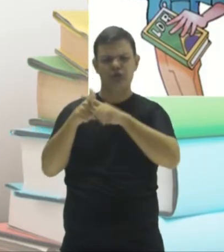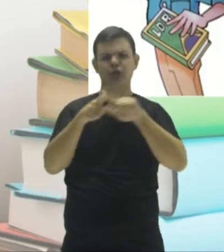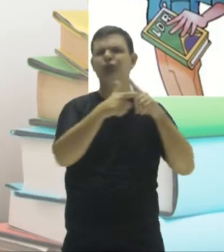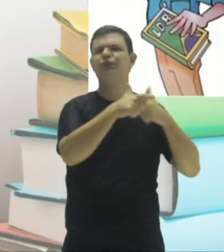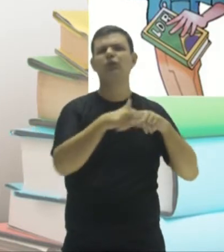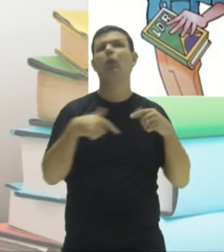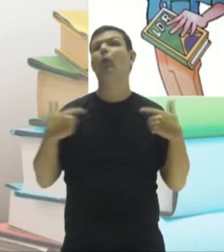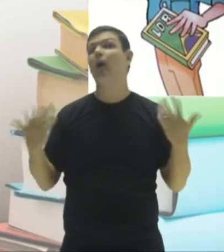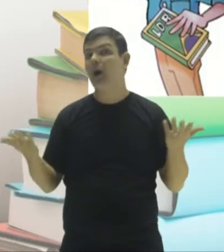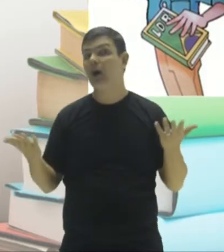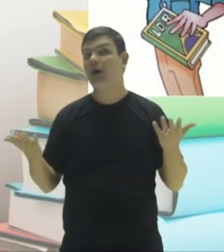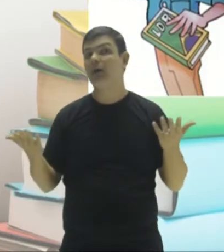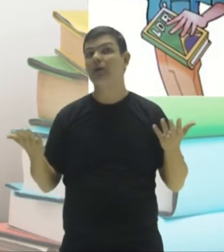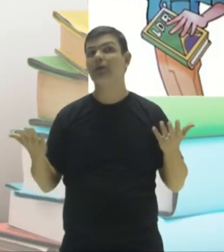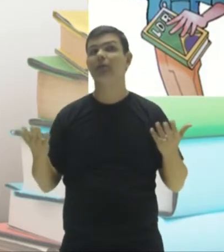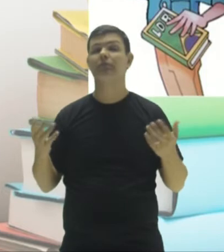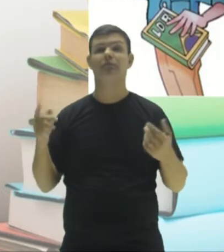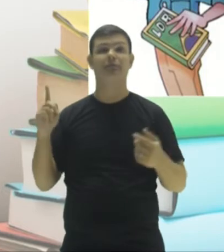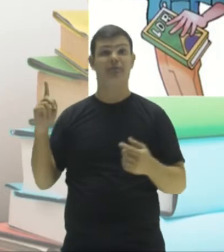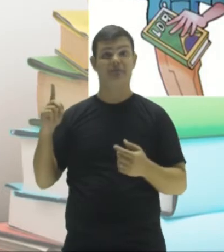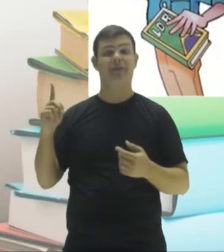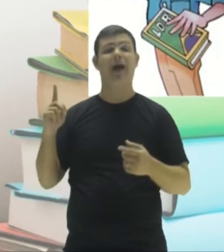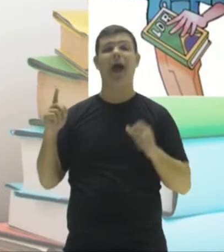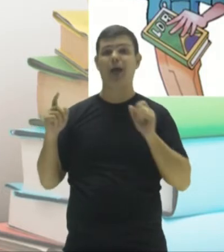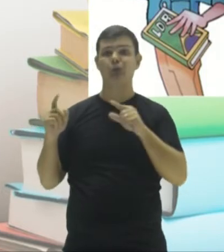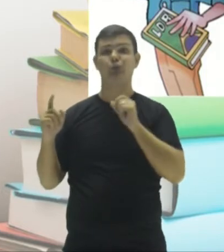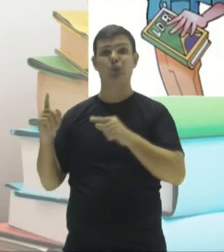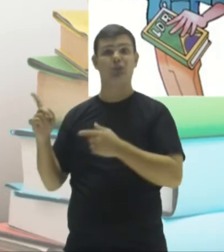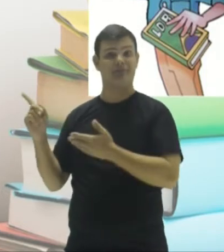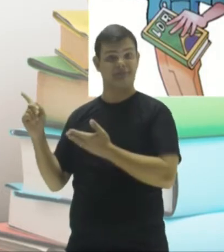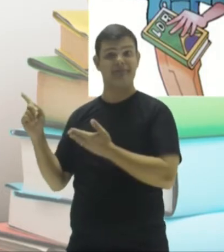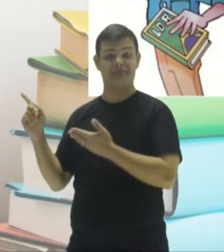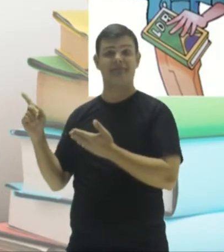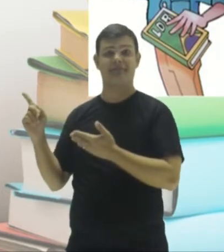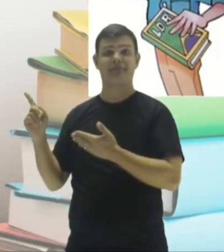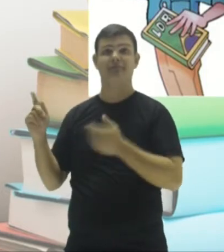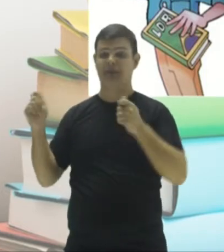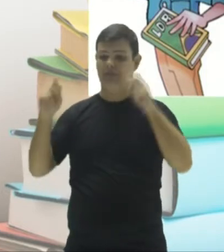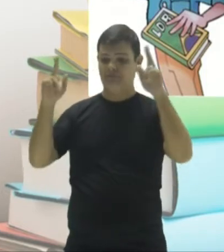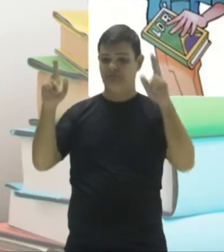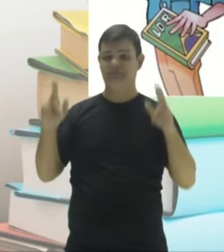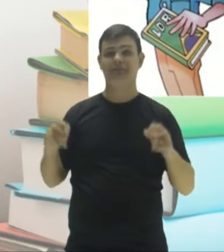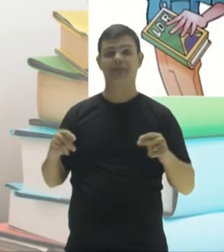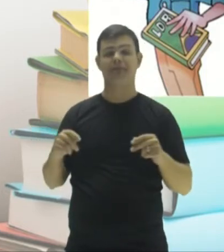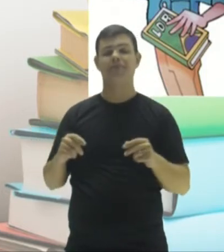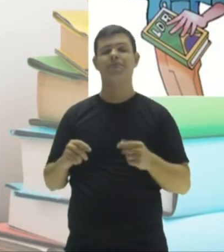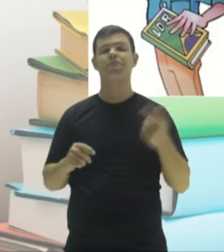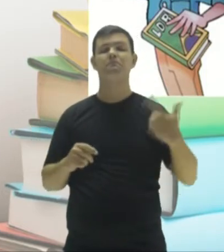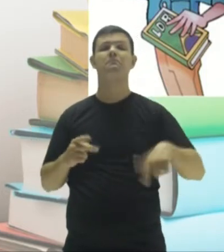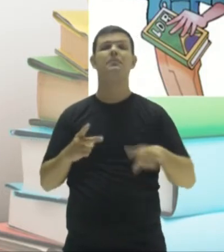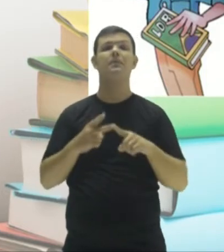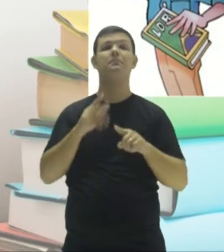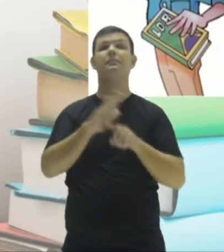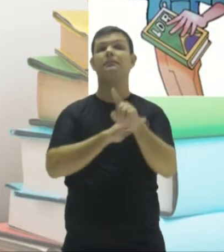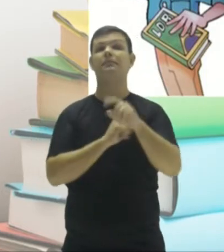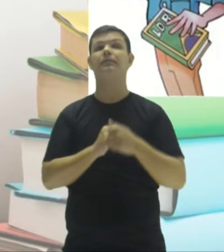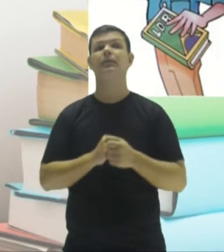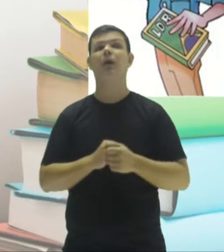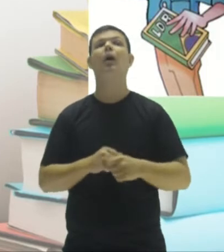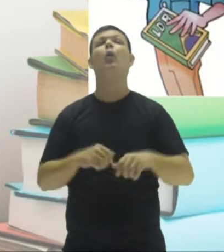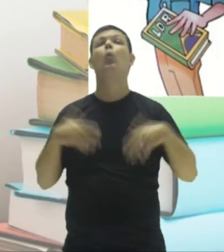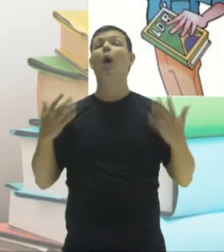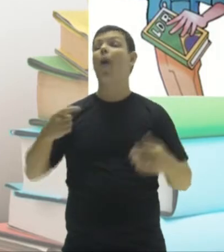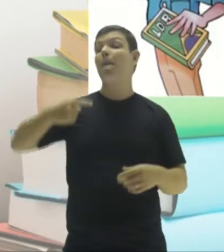cinco? Olha lá, pessoal. Os comuns são esses aí, olha. São todos eles que comuns. E a outra pergunta, qual é